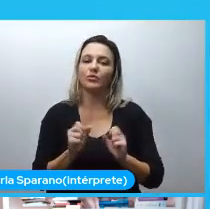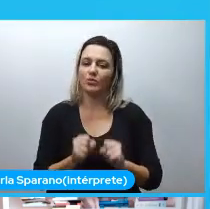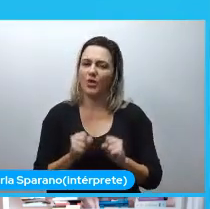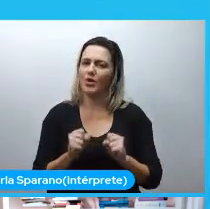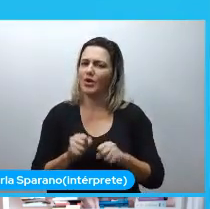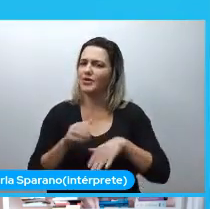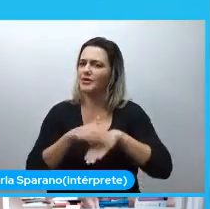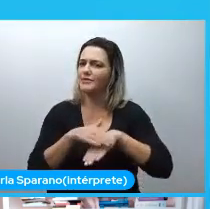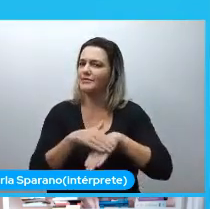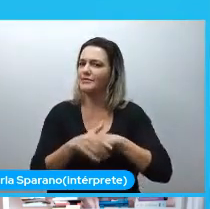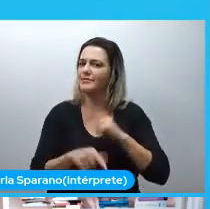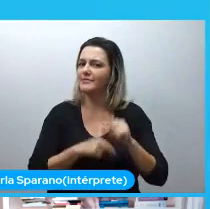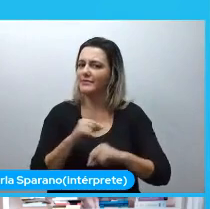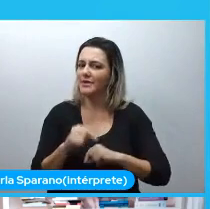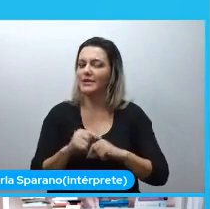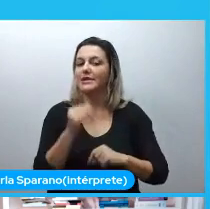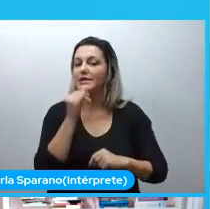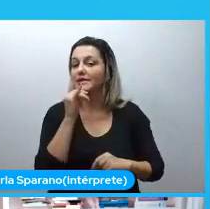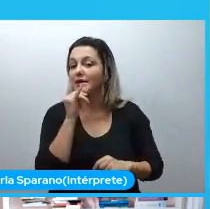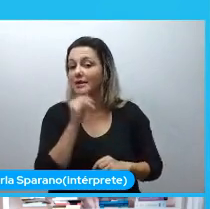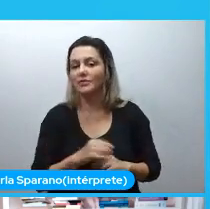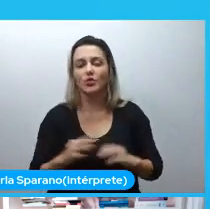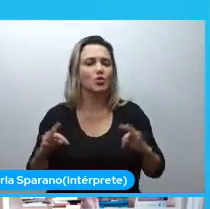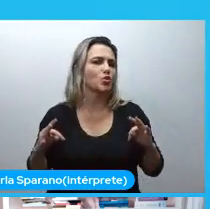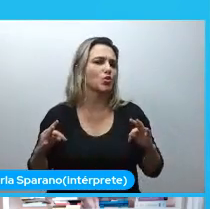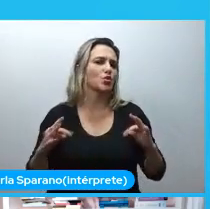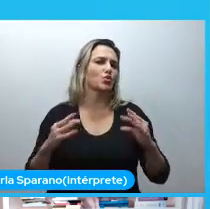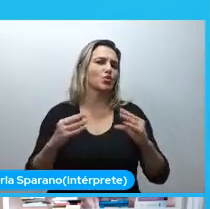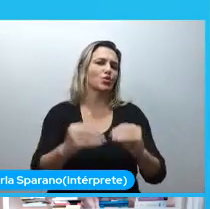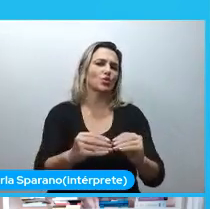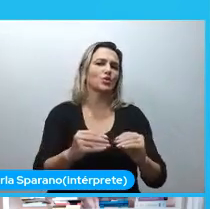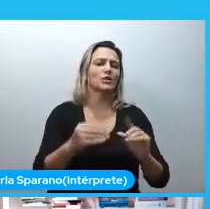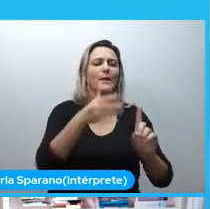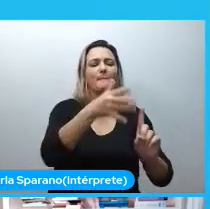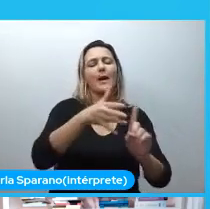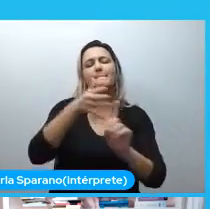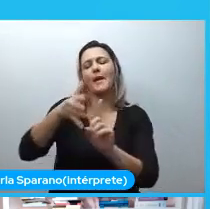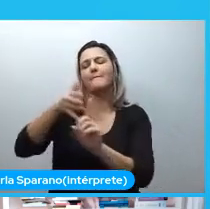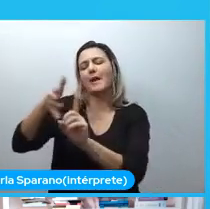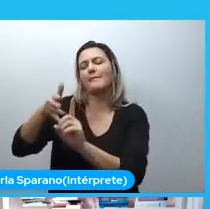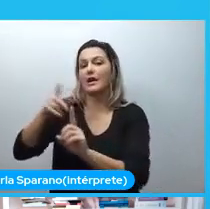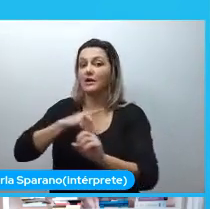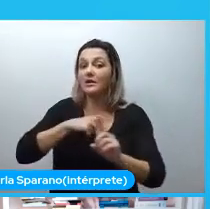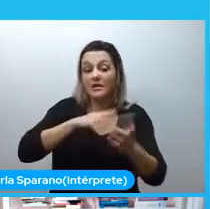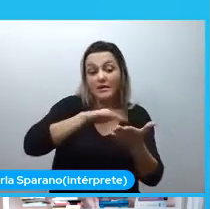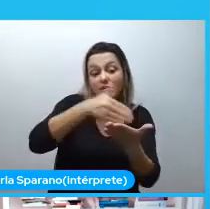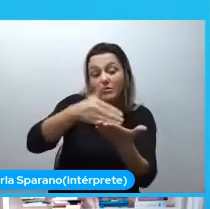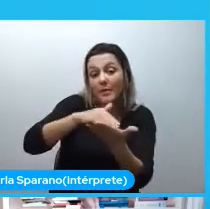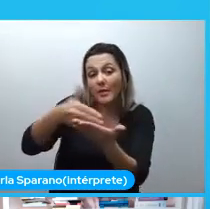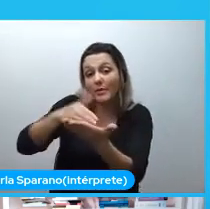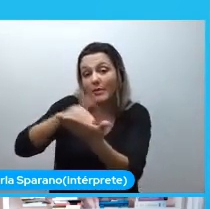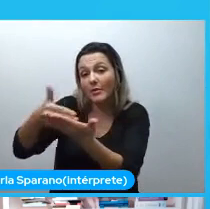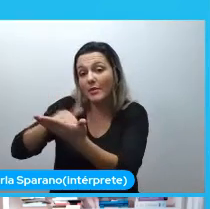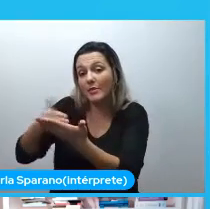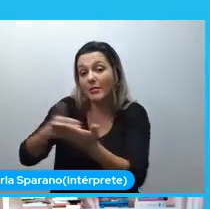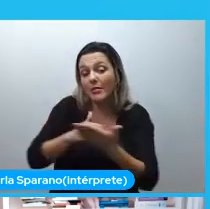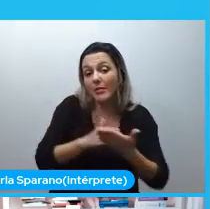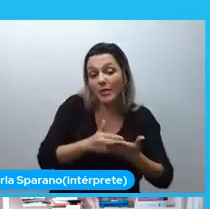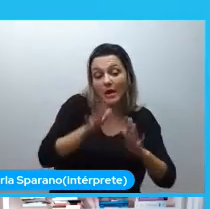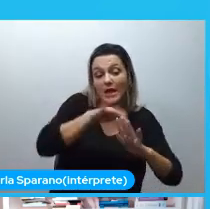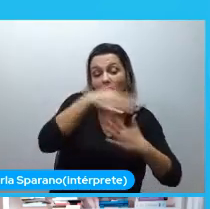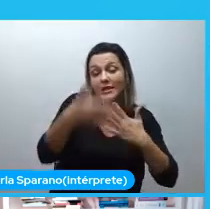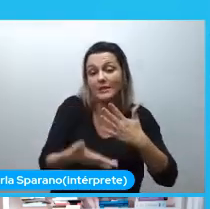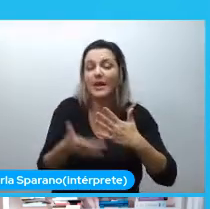eu acho que o fato por exemplo de todas as palestras a tem um intérprete de livros aqui na Python Brasil é uma é